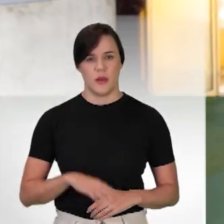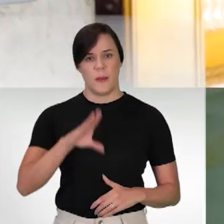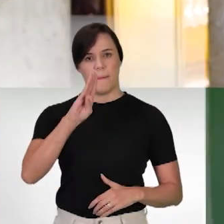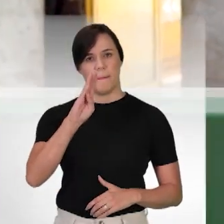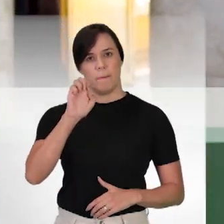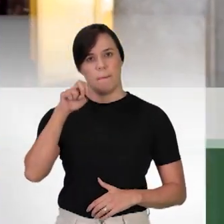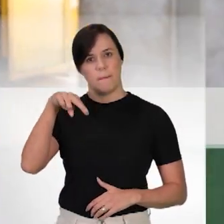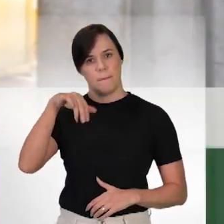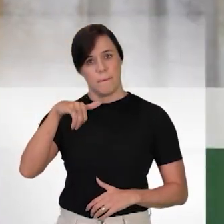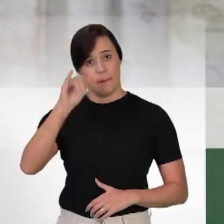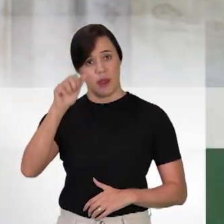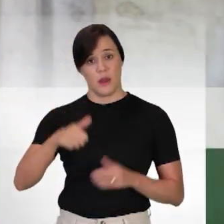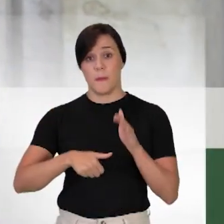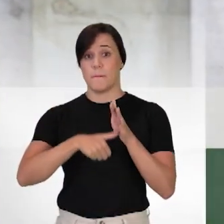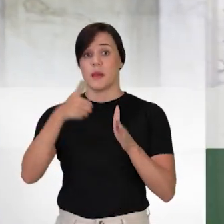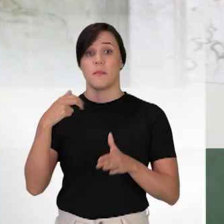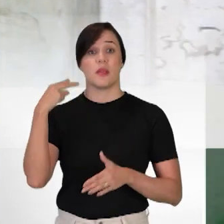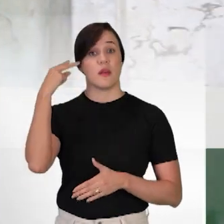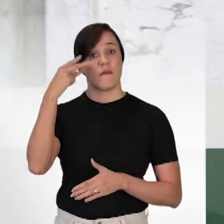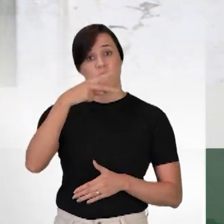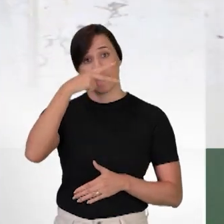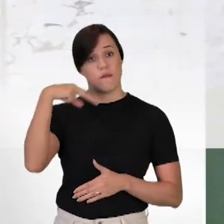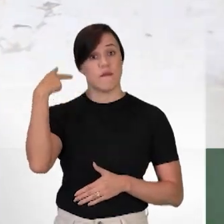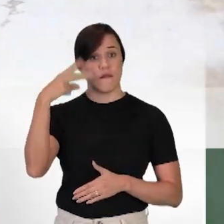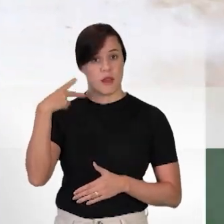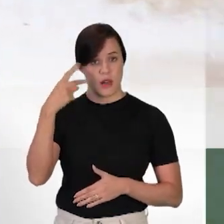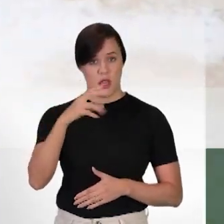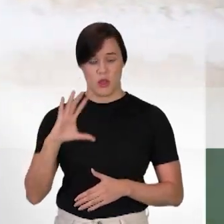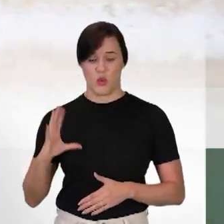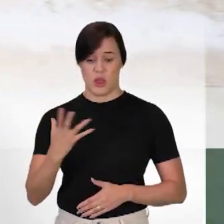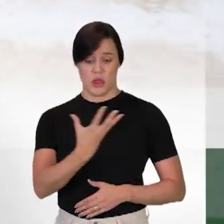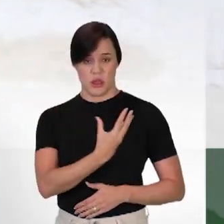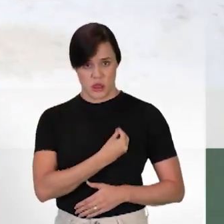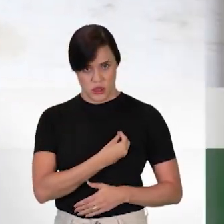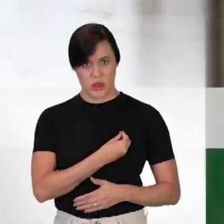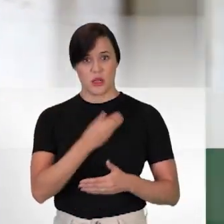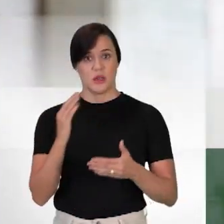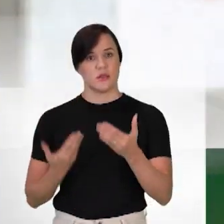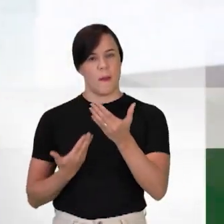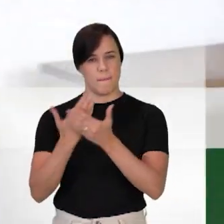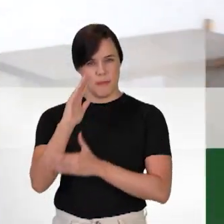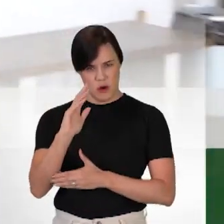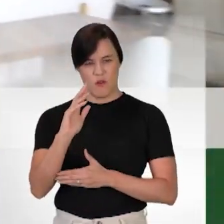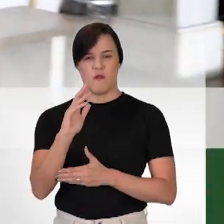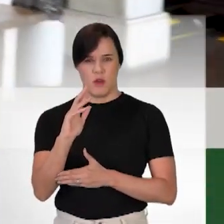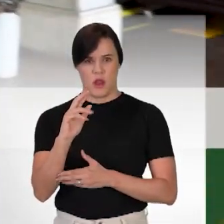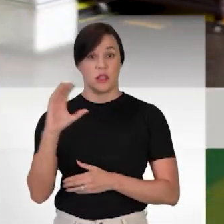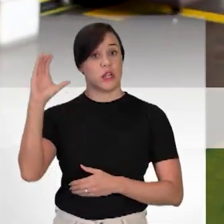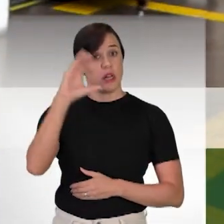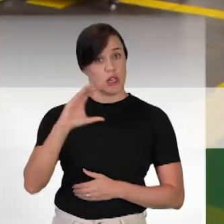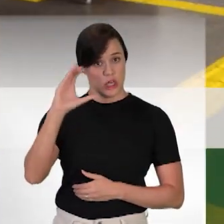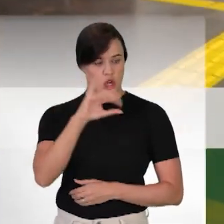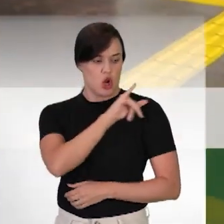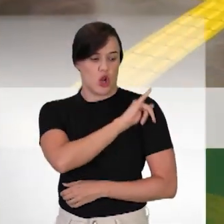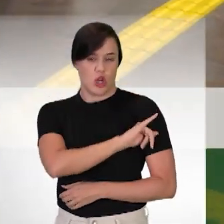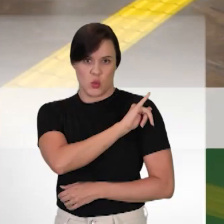Beni Brioli, a primeira vereadora trans eleita em Niterói, região metropolitana do Rio de Janeiro.